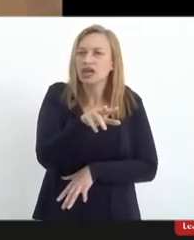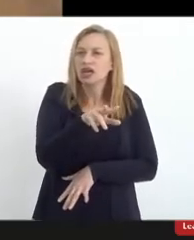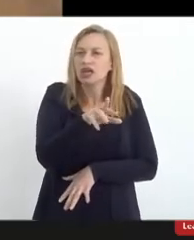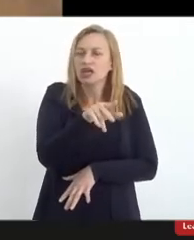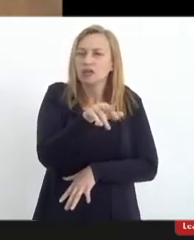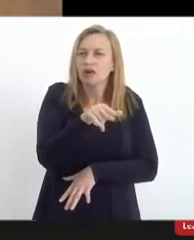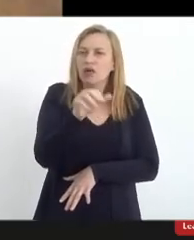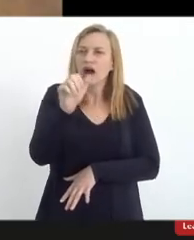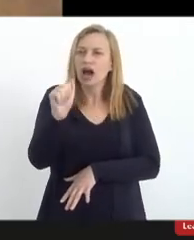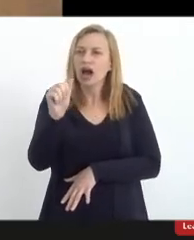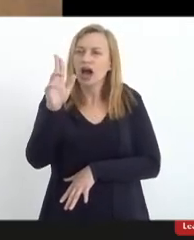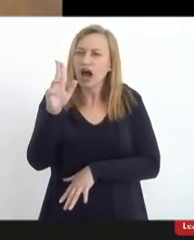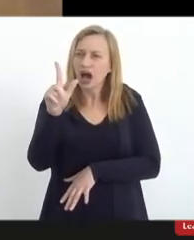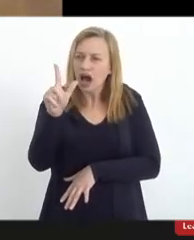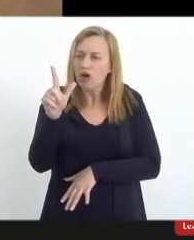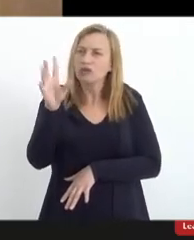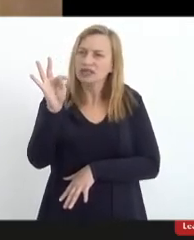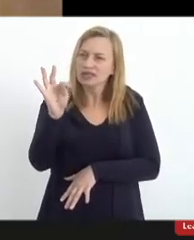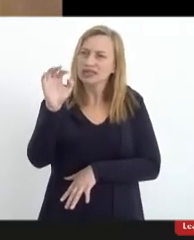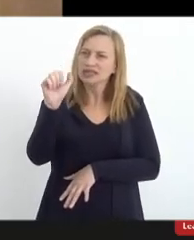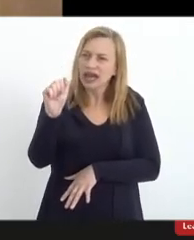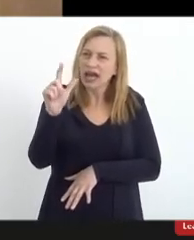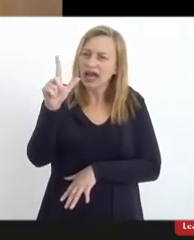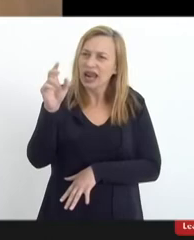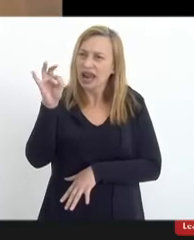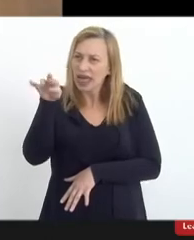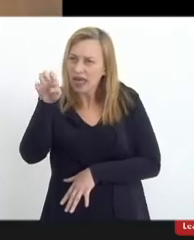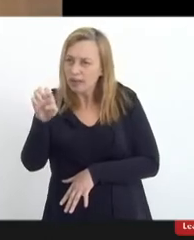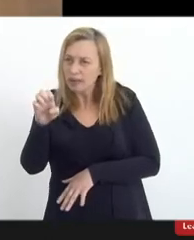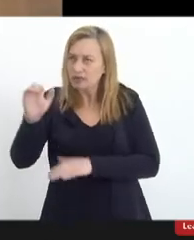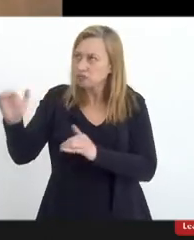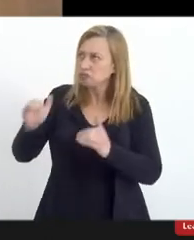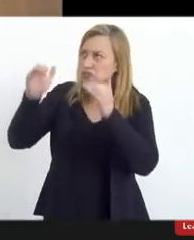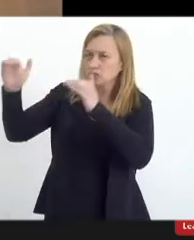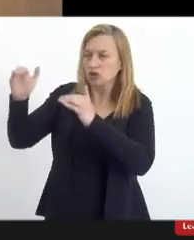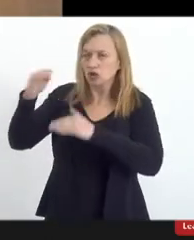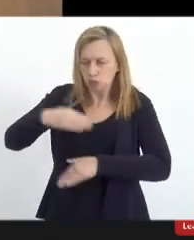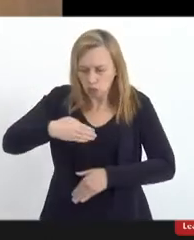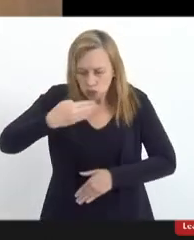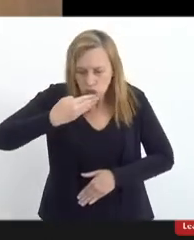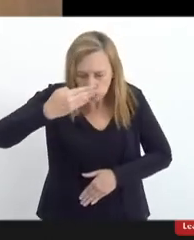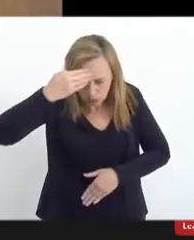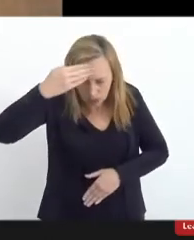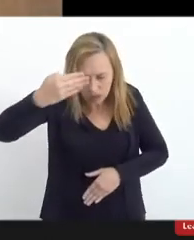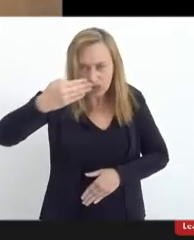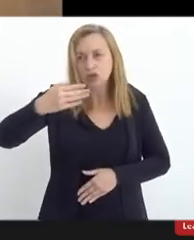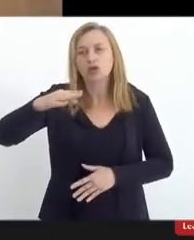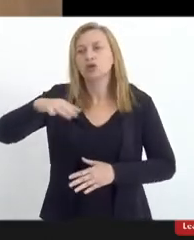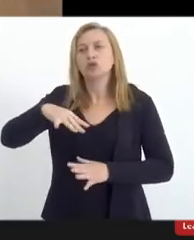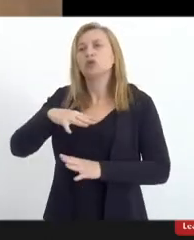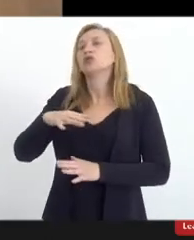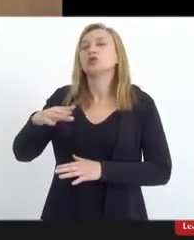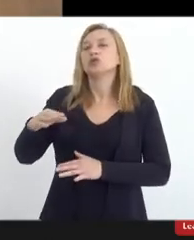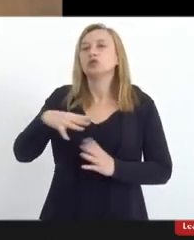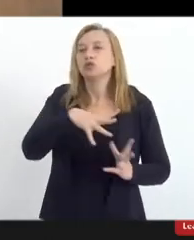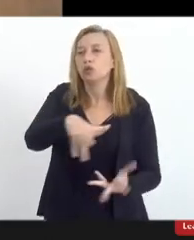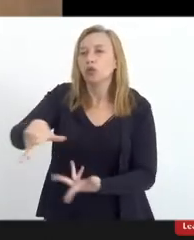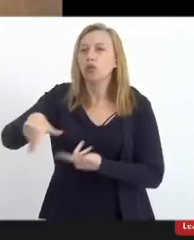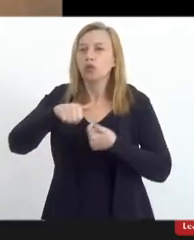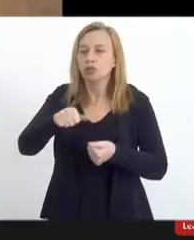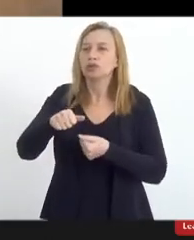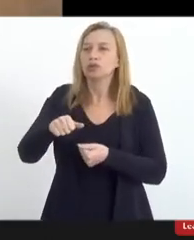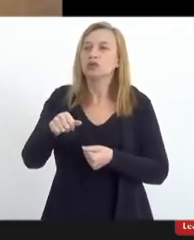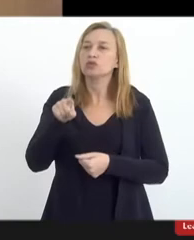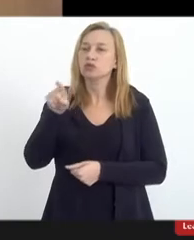Altayeb, a mais alta autoridade sunita muçulmana do mundo, que fica sediado no